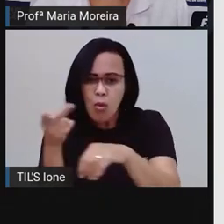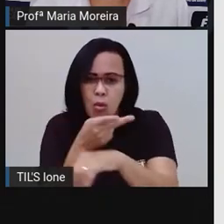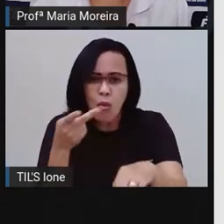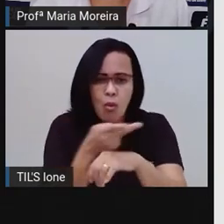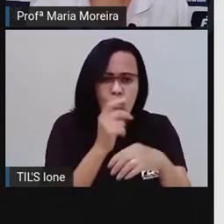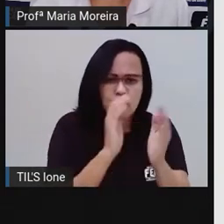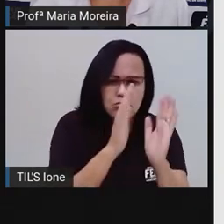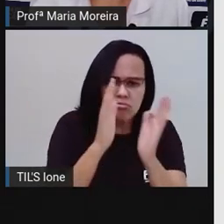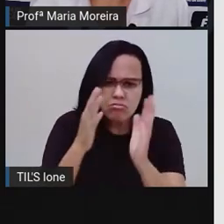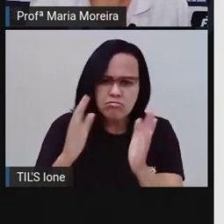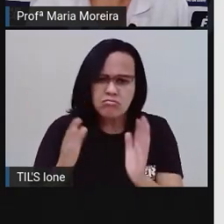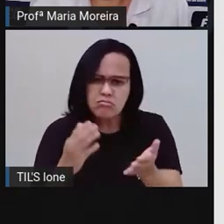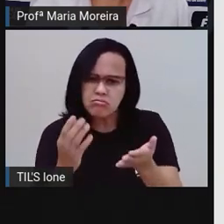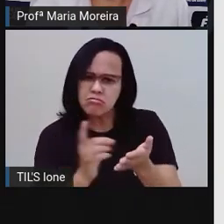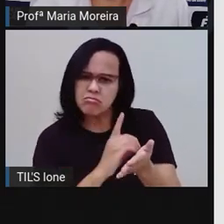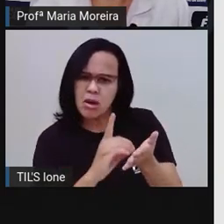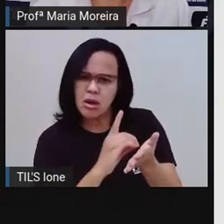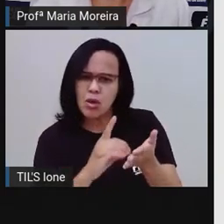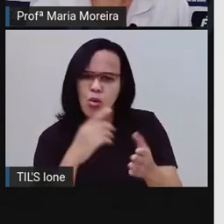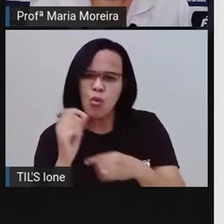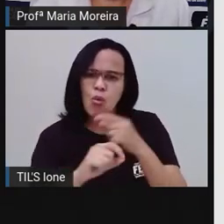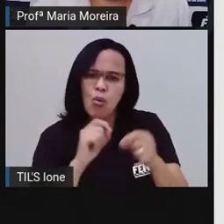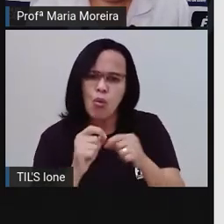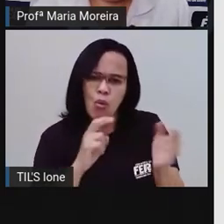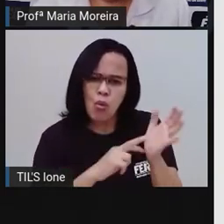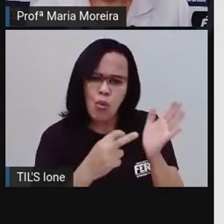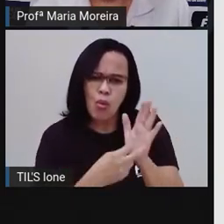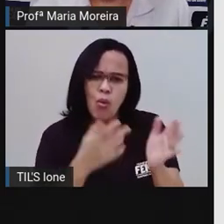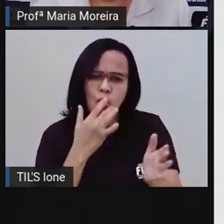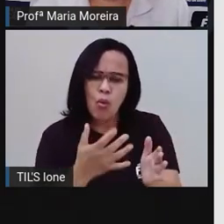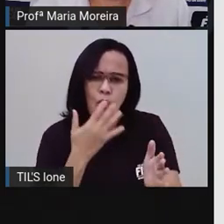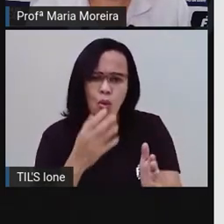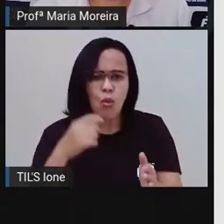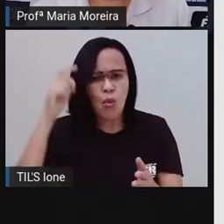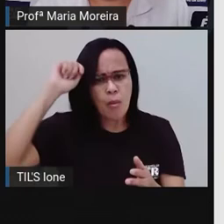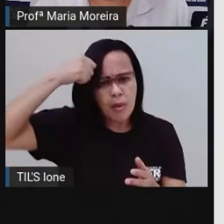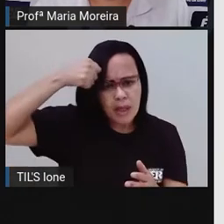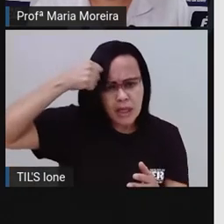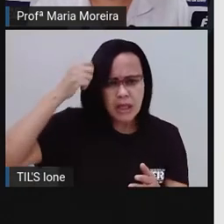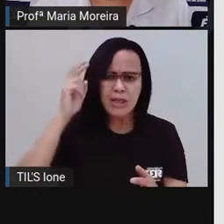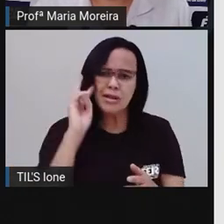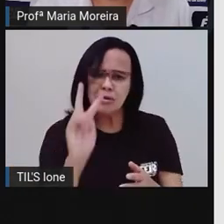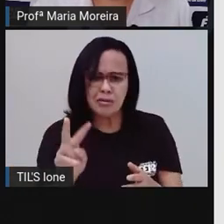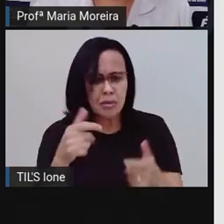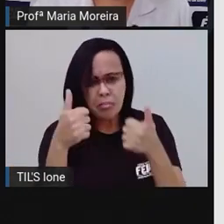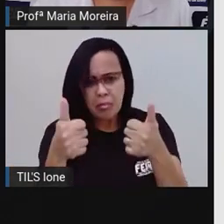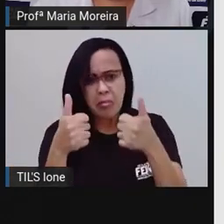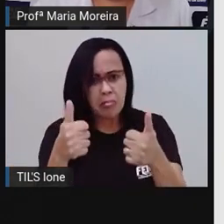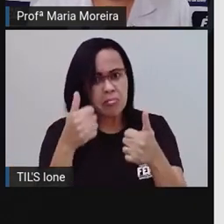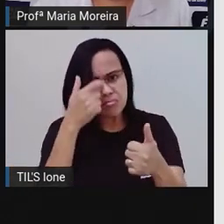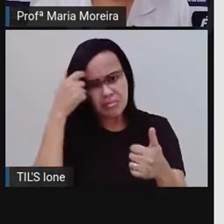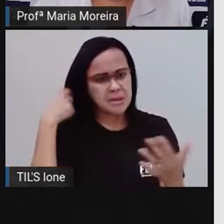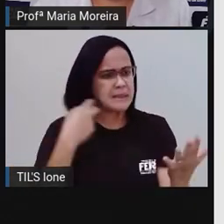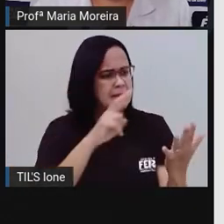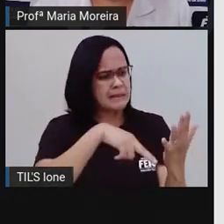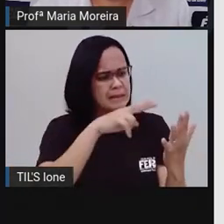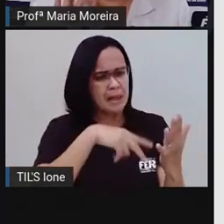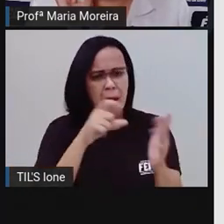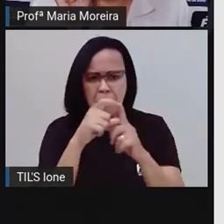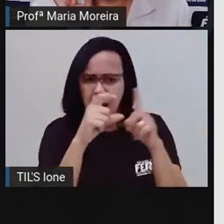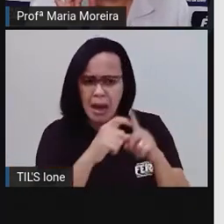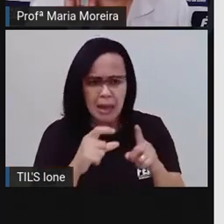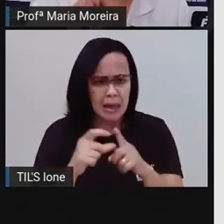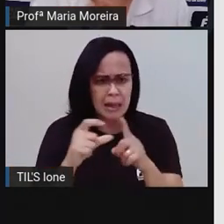o significado da palavra preto. lá, não viu muita coisa boa. Achou de novo